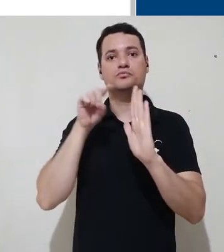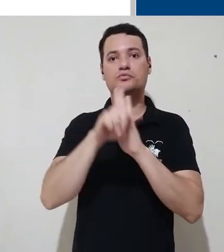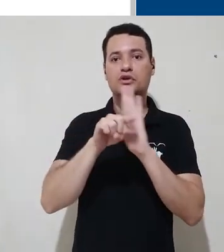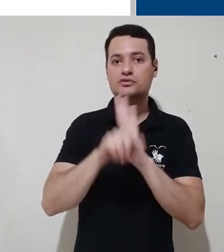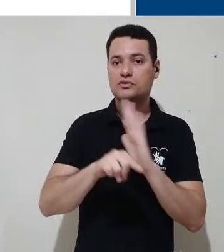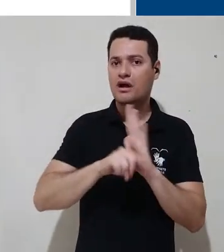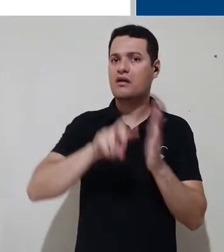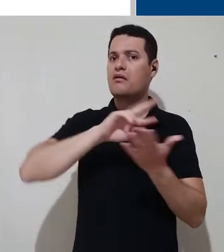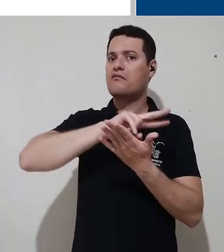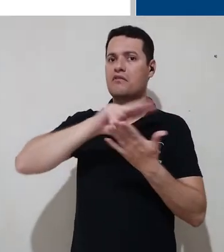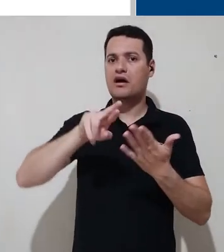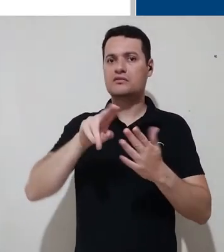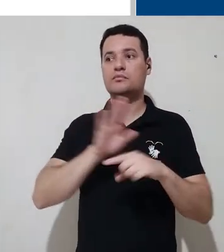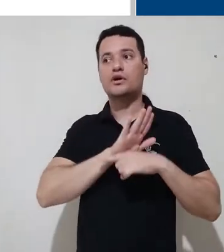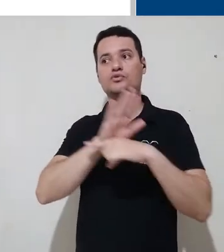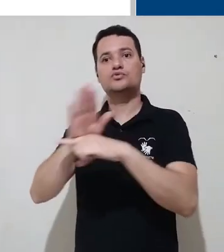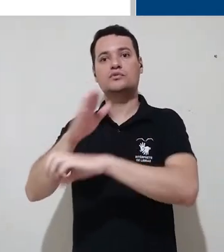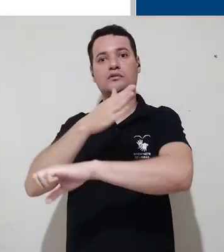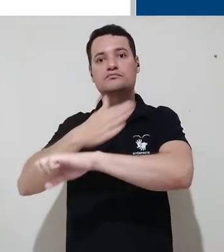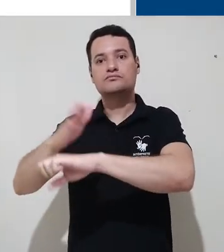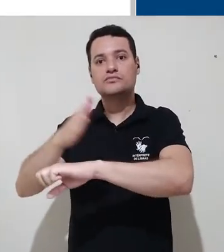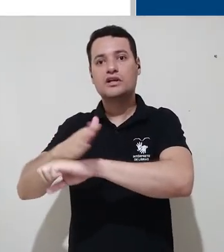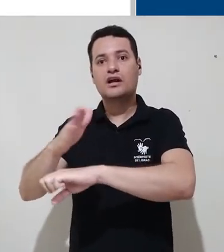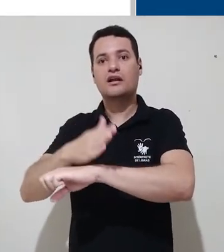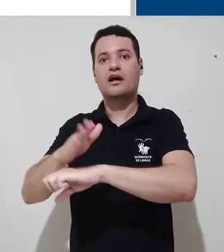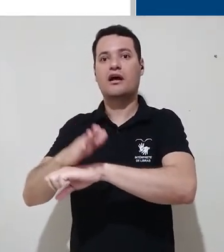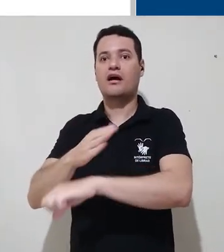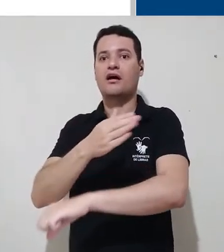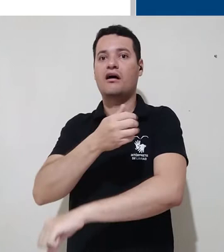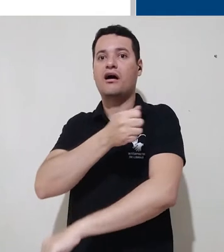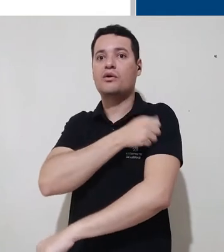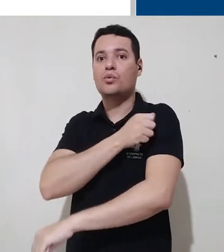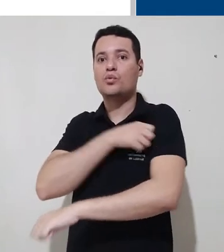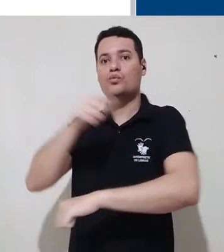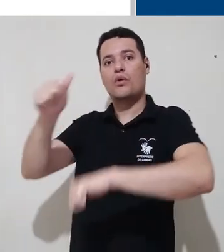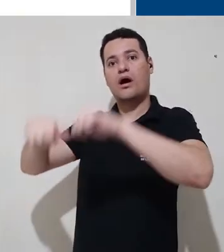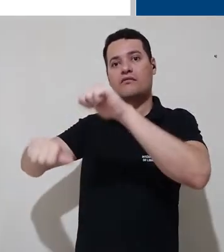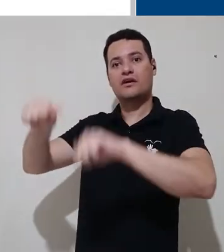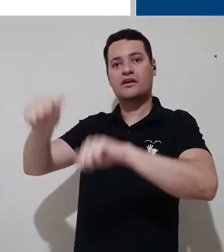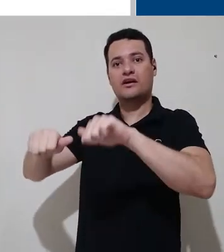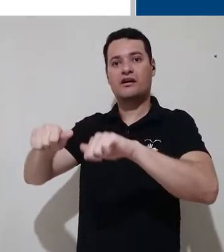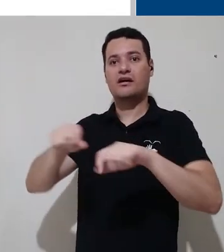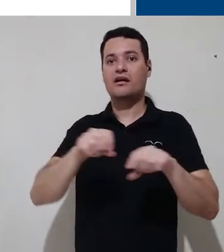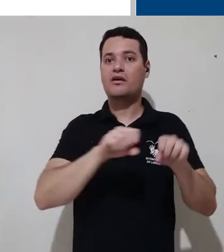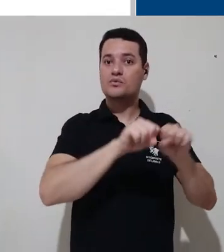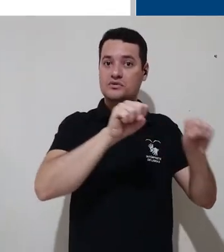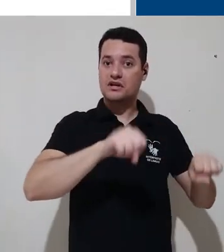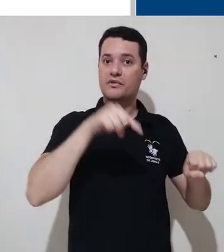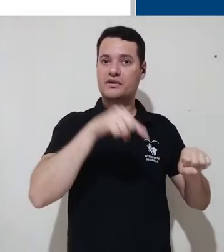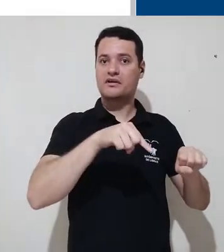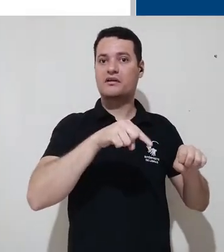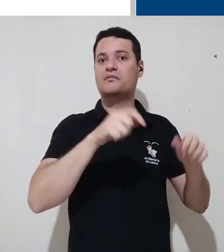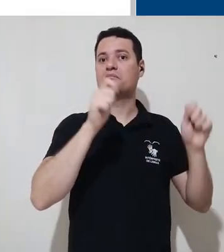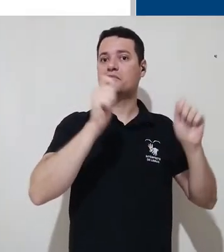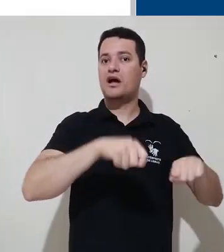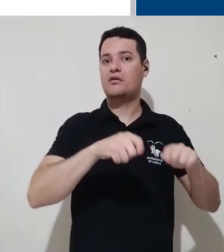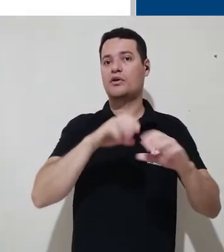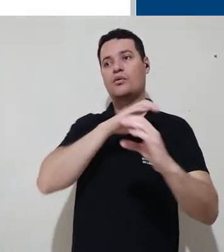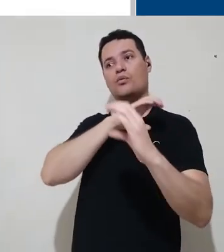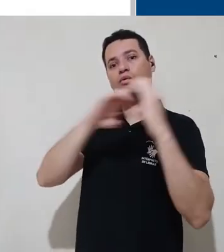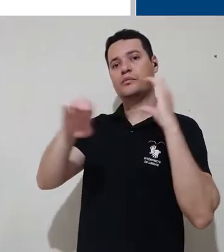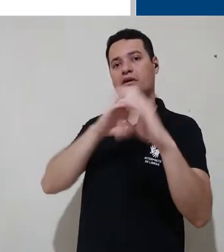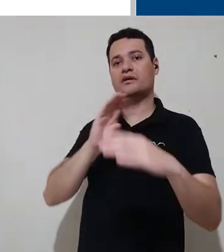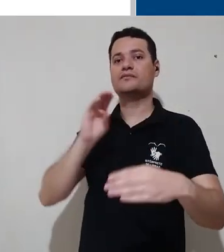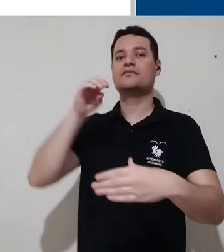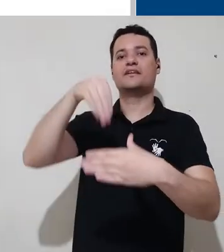para exercitar e avaliar os alunos e vai oferecer a possibilidade de comunicação dentro